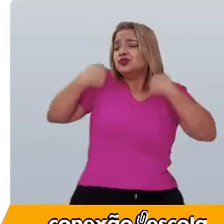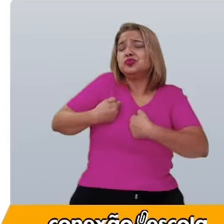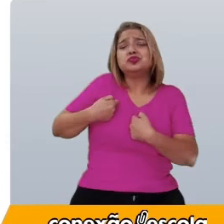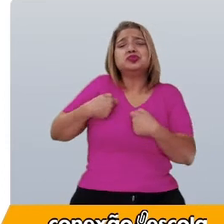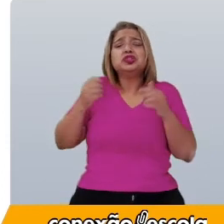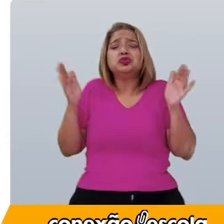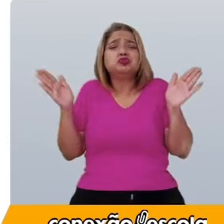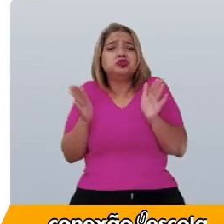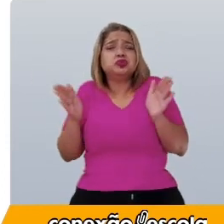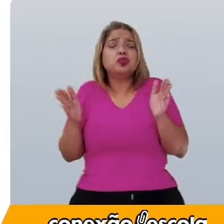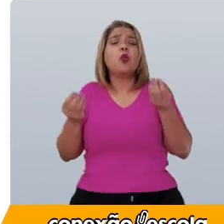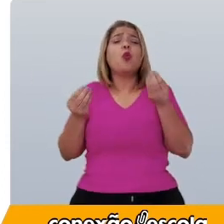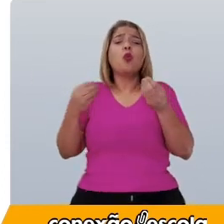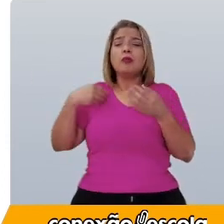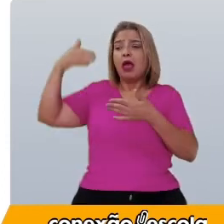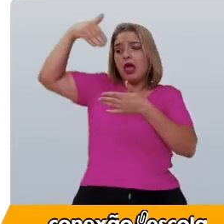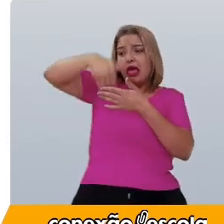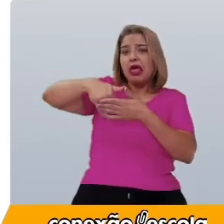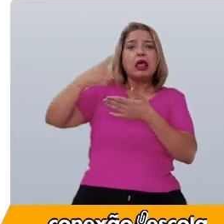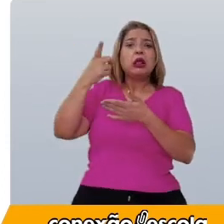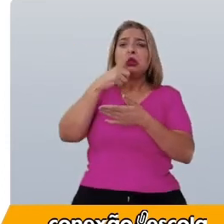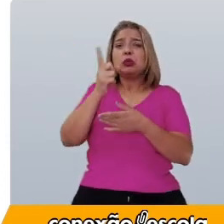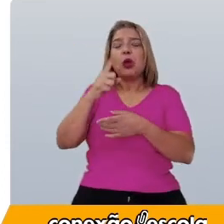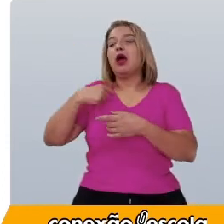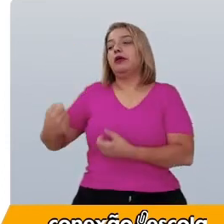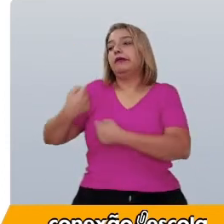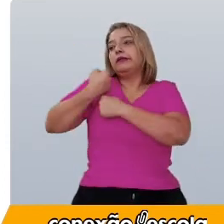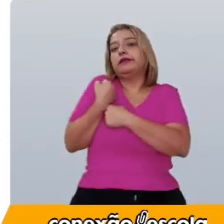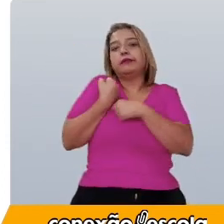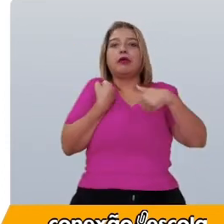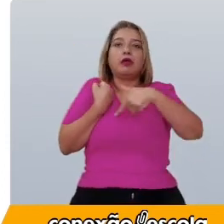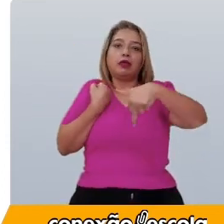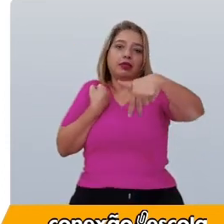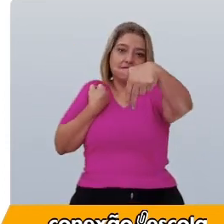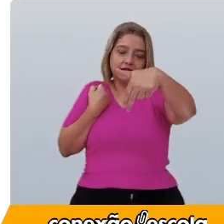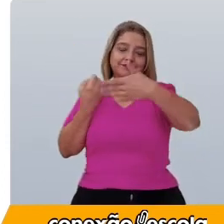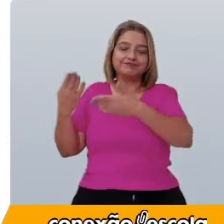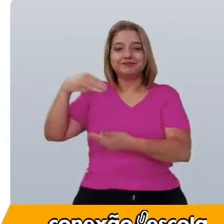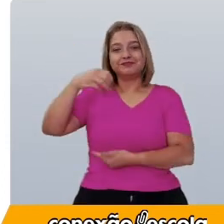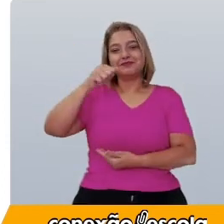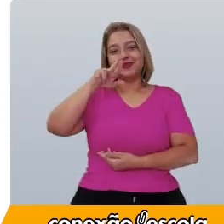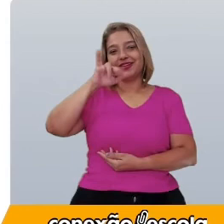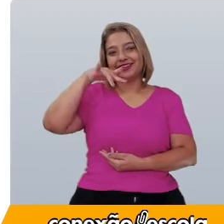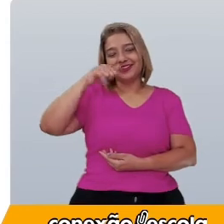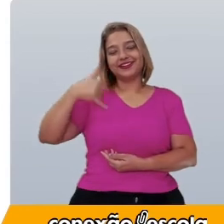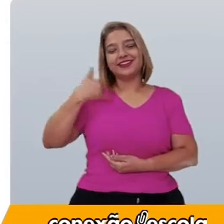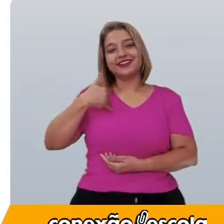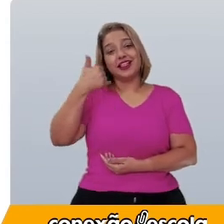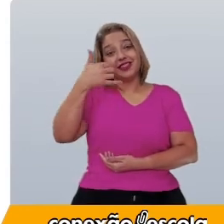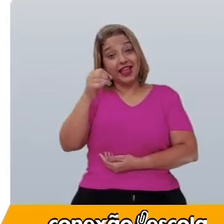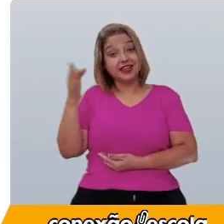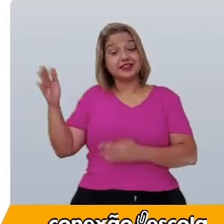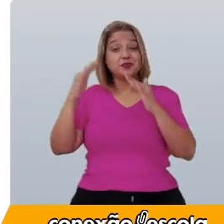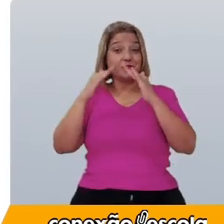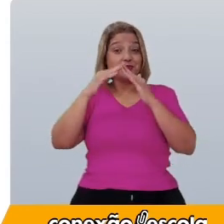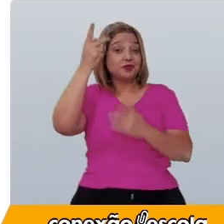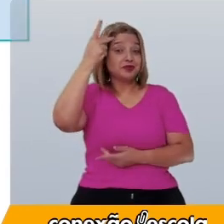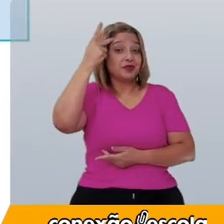que preciso carregar o estojo na mão. Mariana Costa, 10 anos, São Paulo.